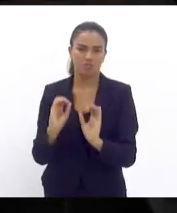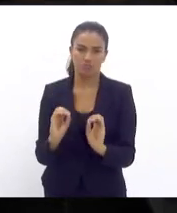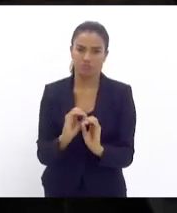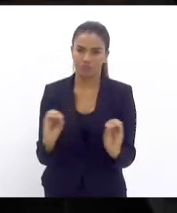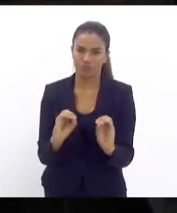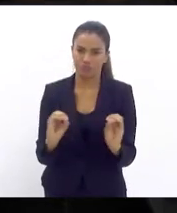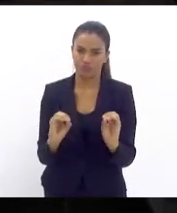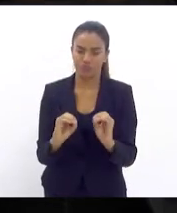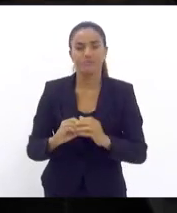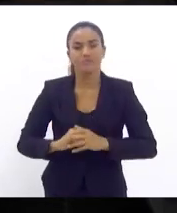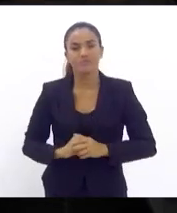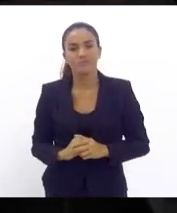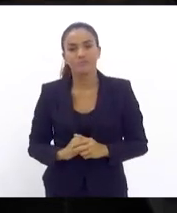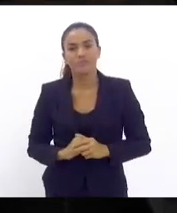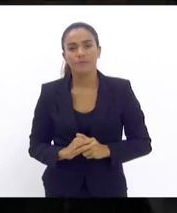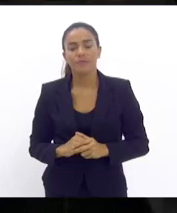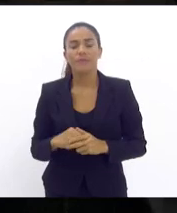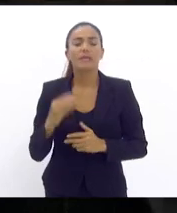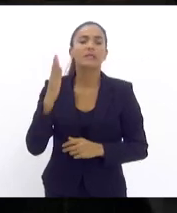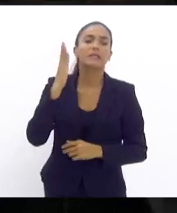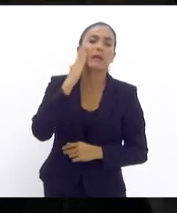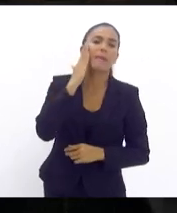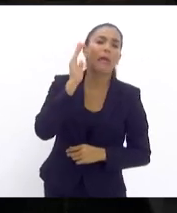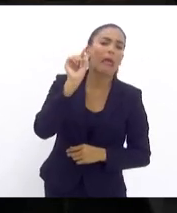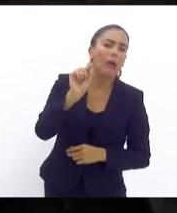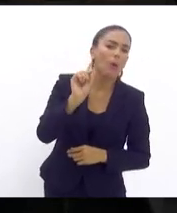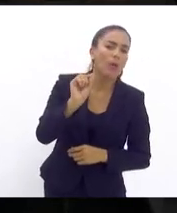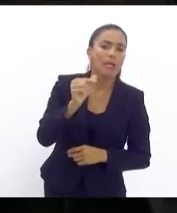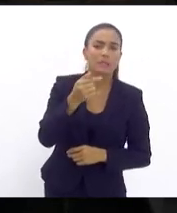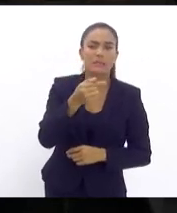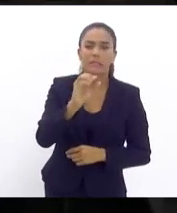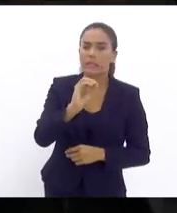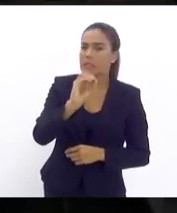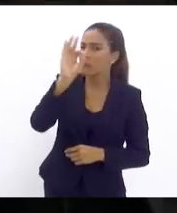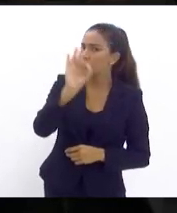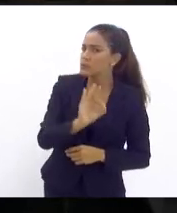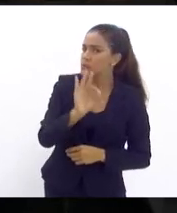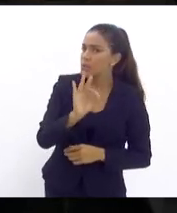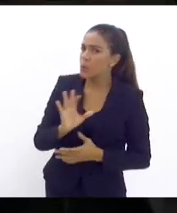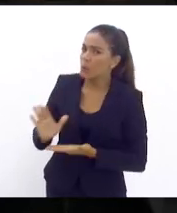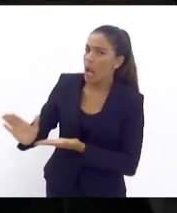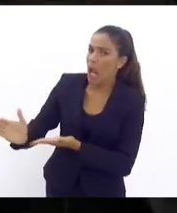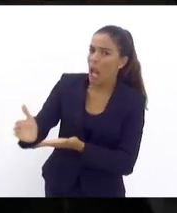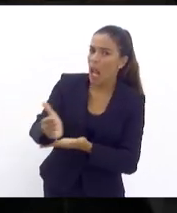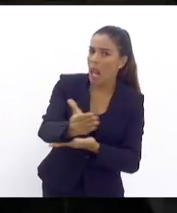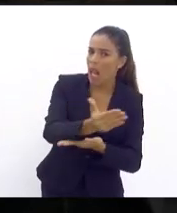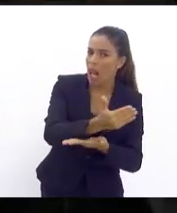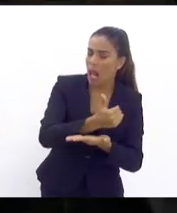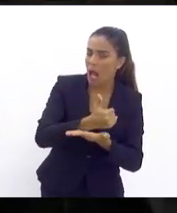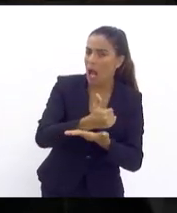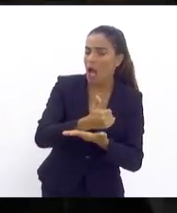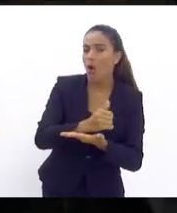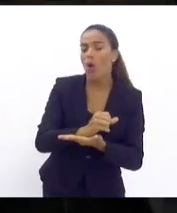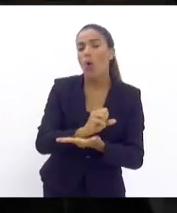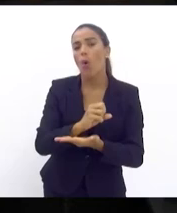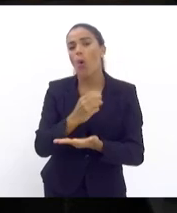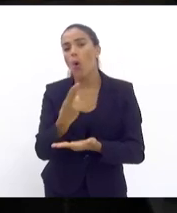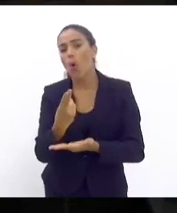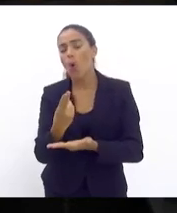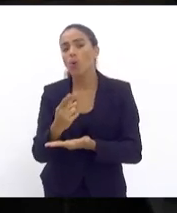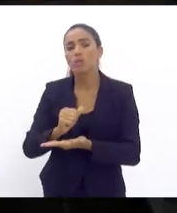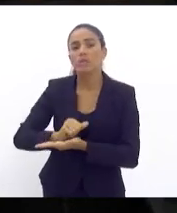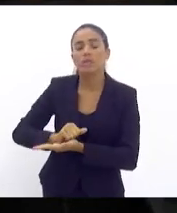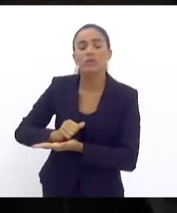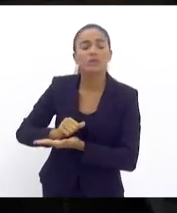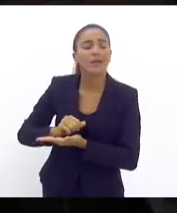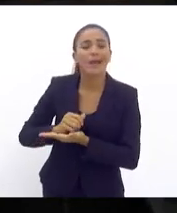saber se é 70% do resultado primário da despesa